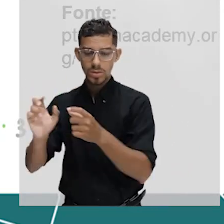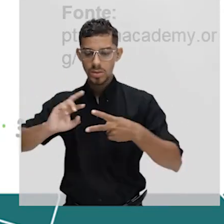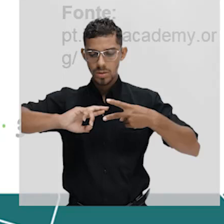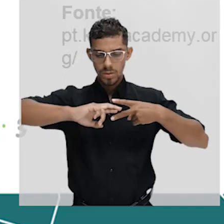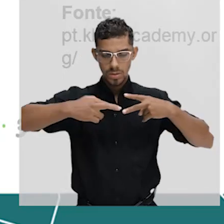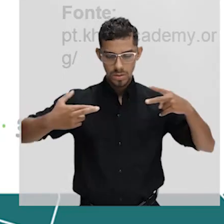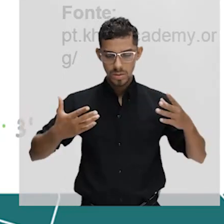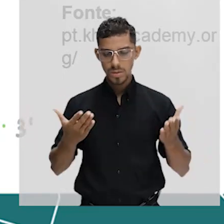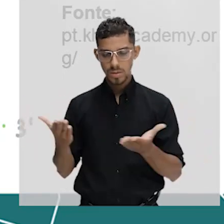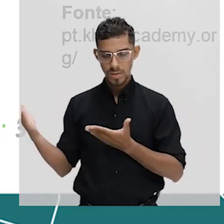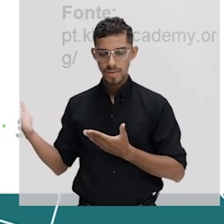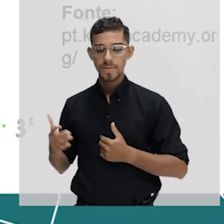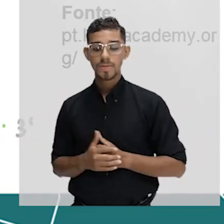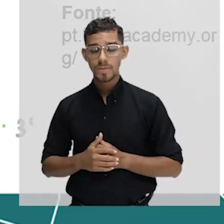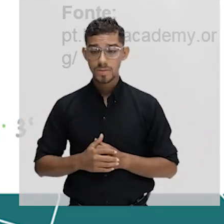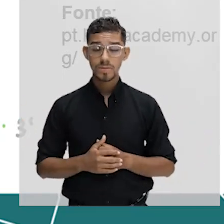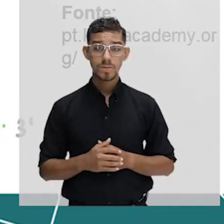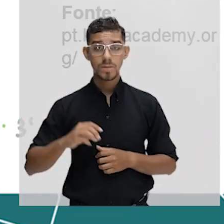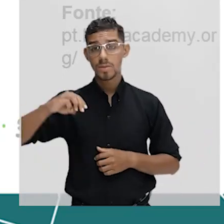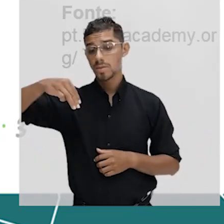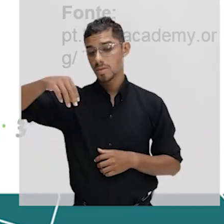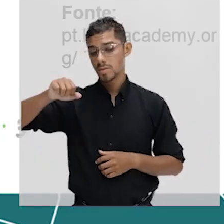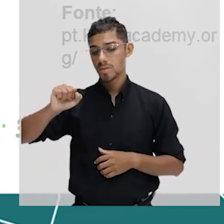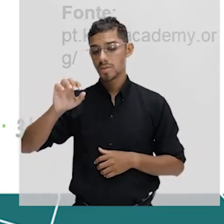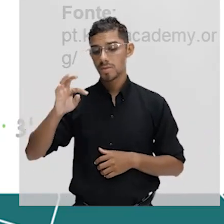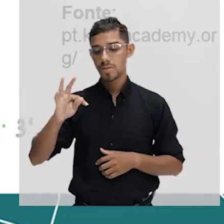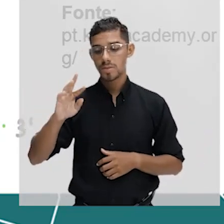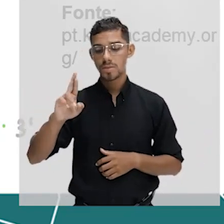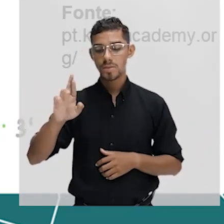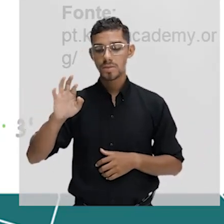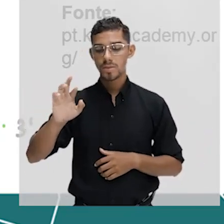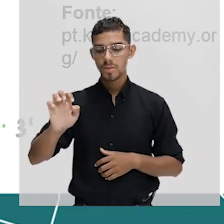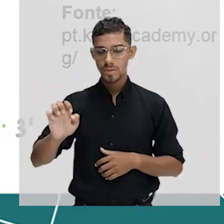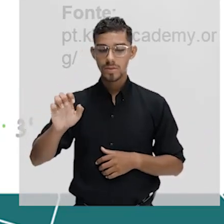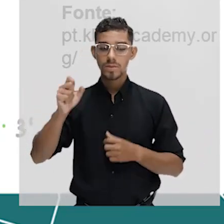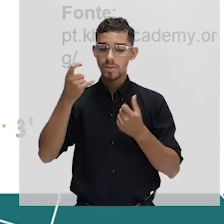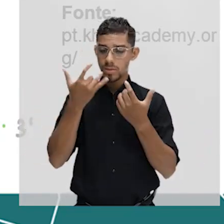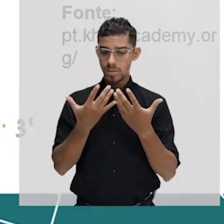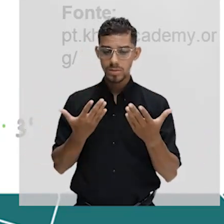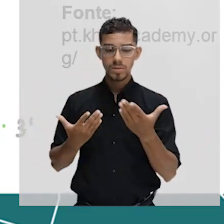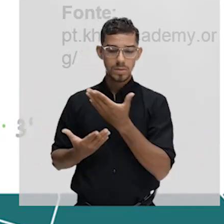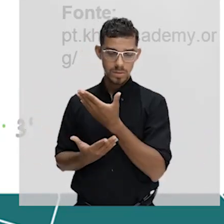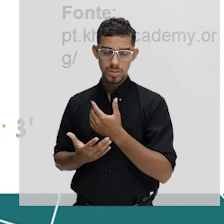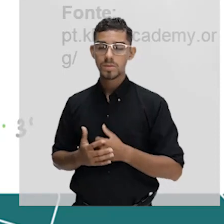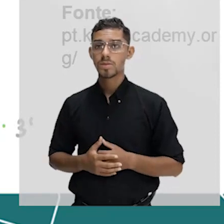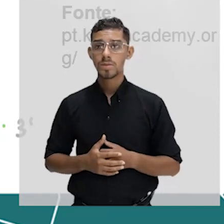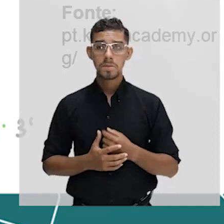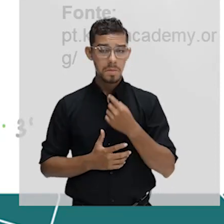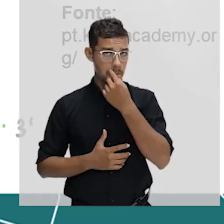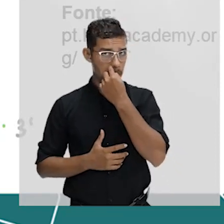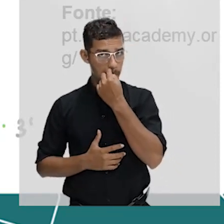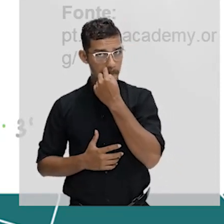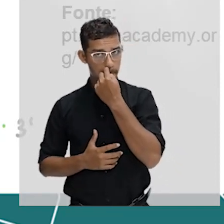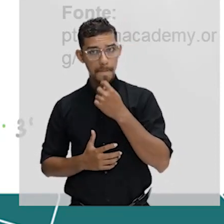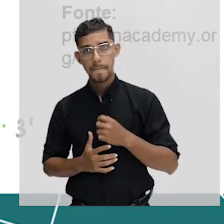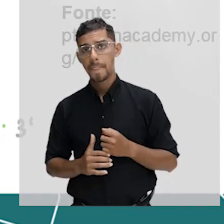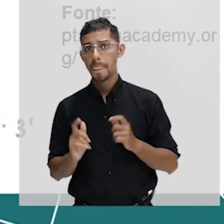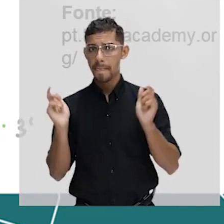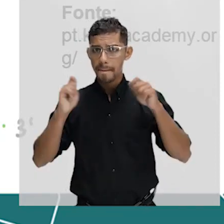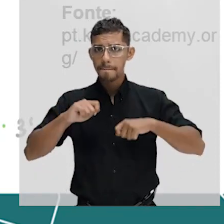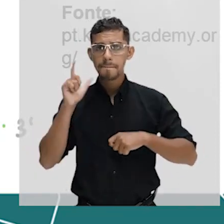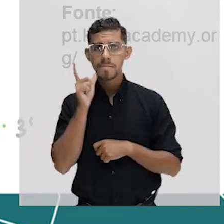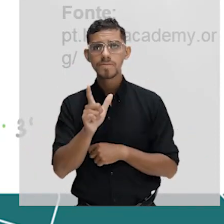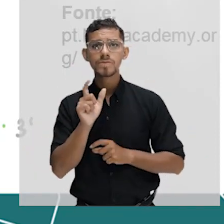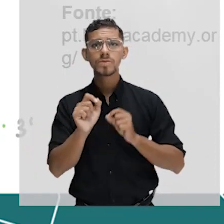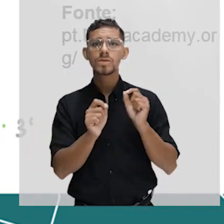é maturada. Essa questão de haver, o fato de haver a edição do RNA, eu posso ter a